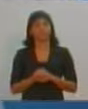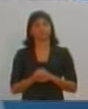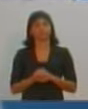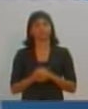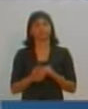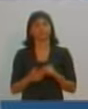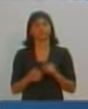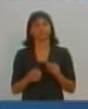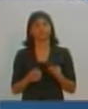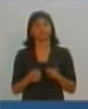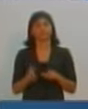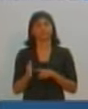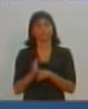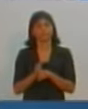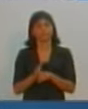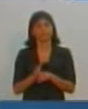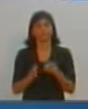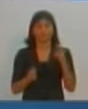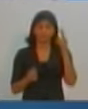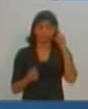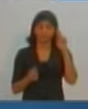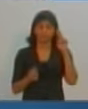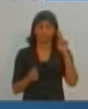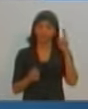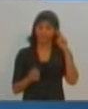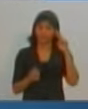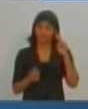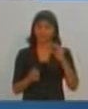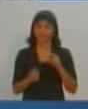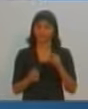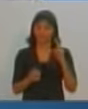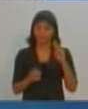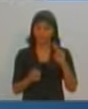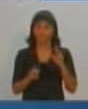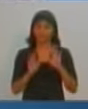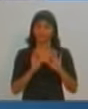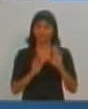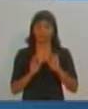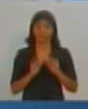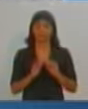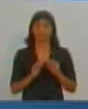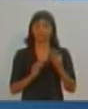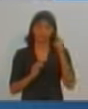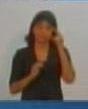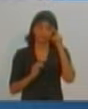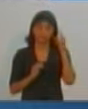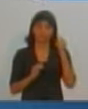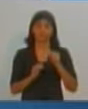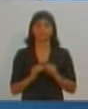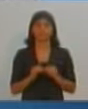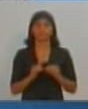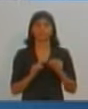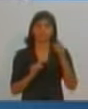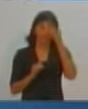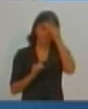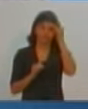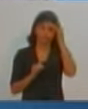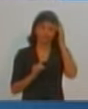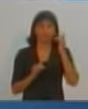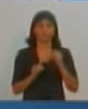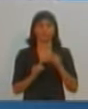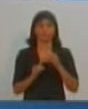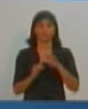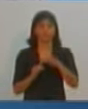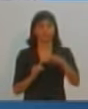você, Regina, porque eu tenho uma preocupação muito grande com o CREAS, com o CRAS, porque atende pessoas em extrema necessidade. E eu